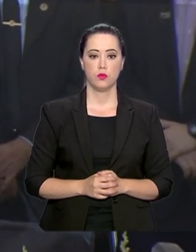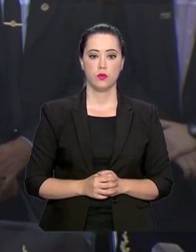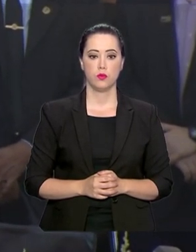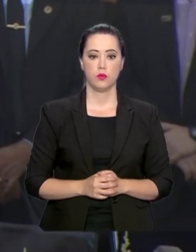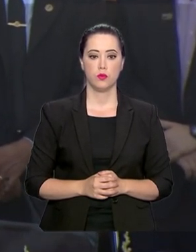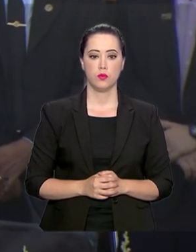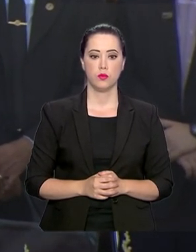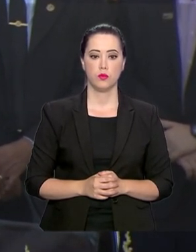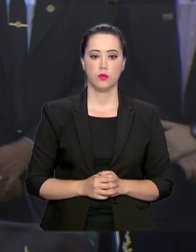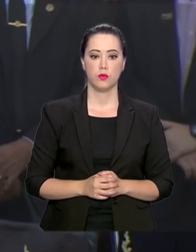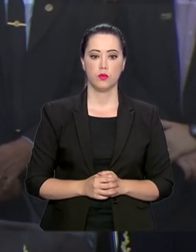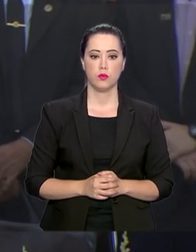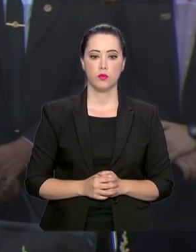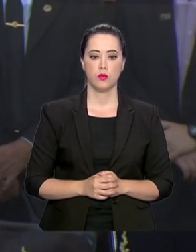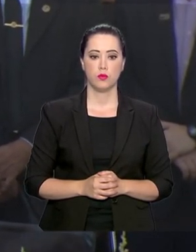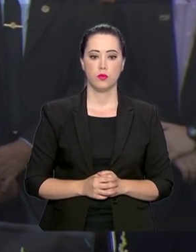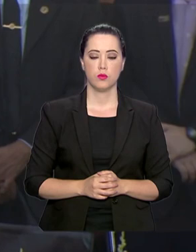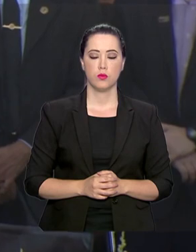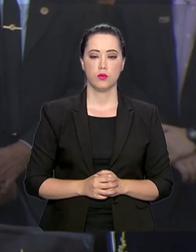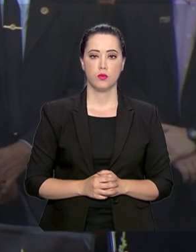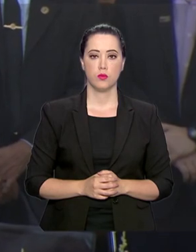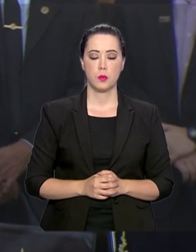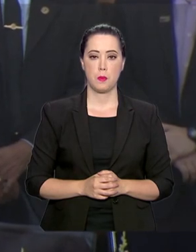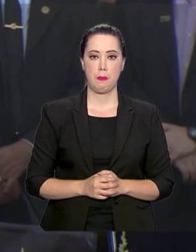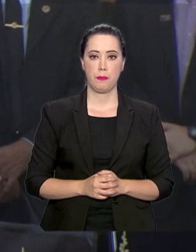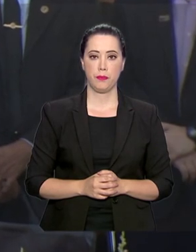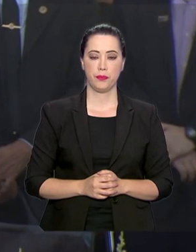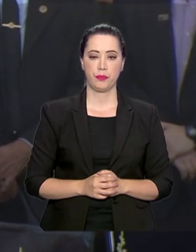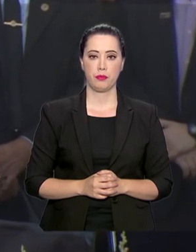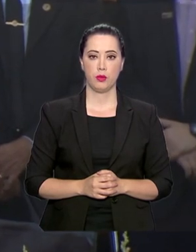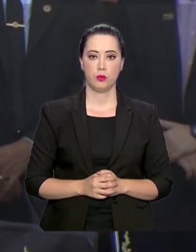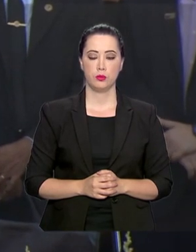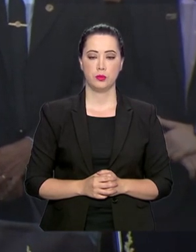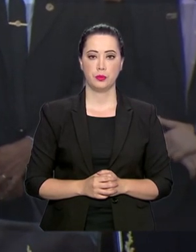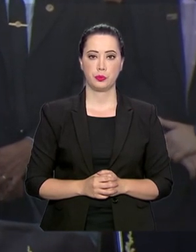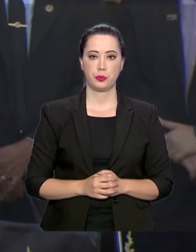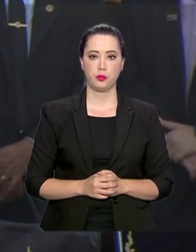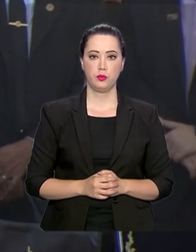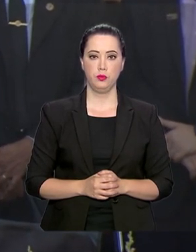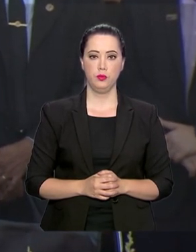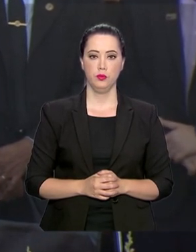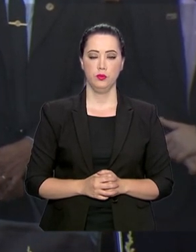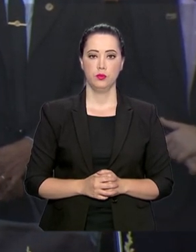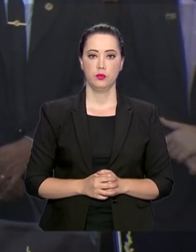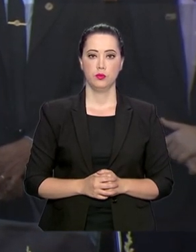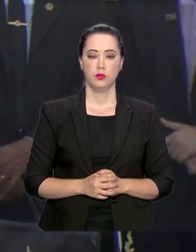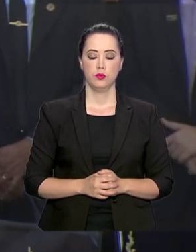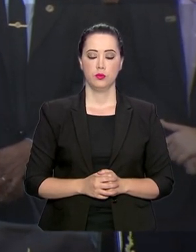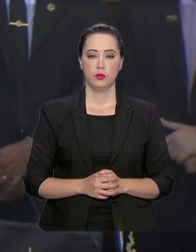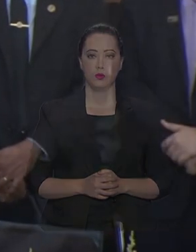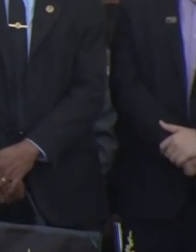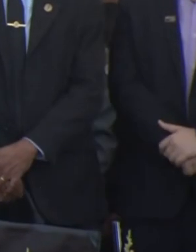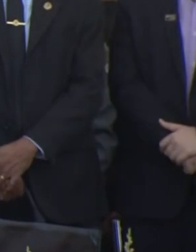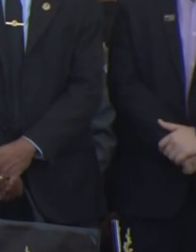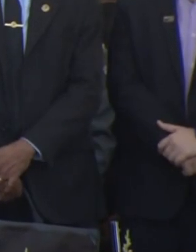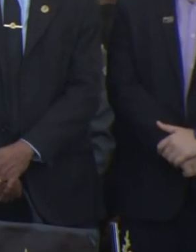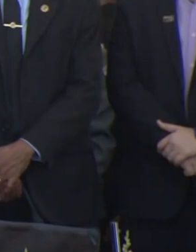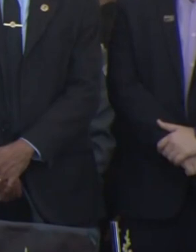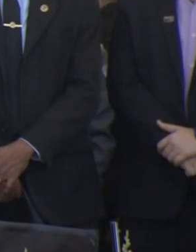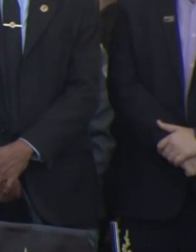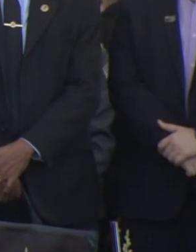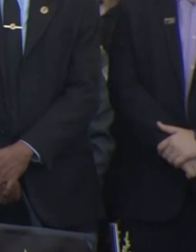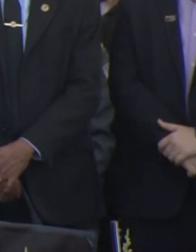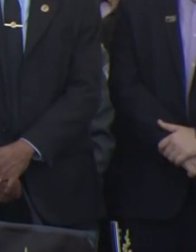dão para todos nós. Vocês, policiais, mais do que exemplo, vocês são a certeza